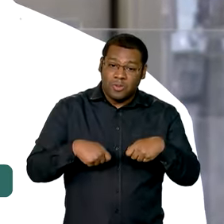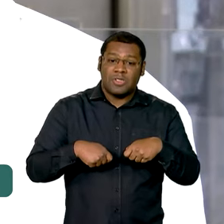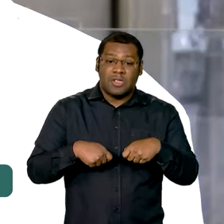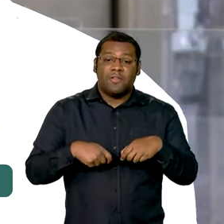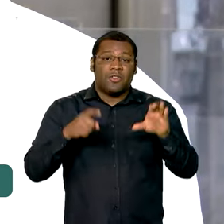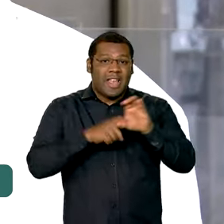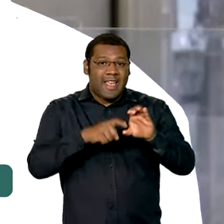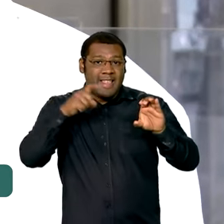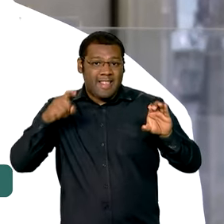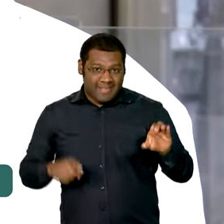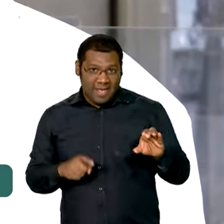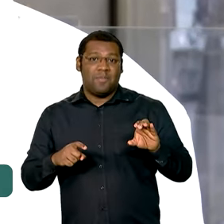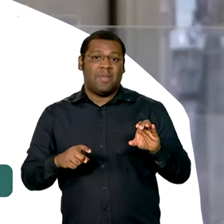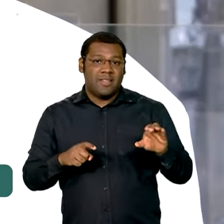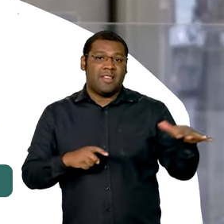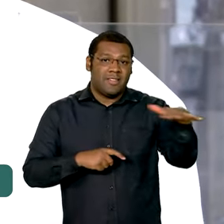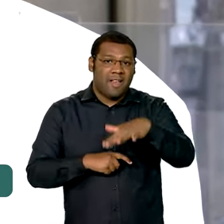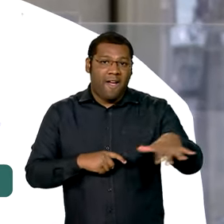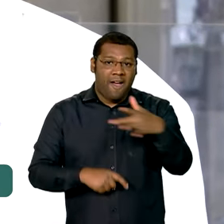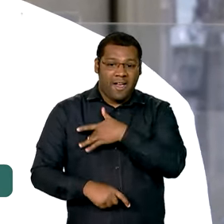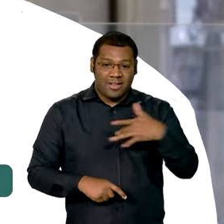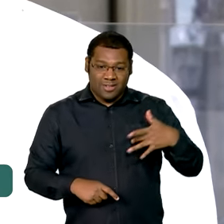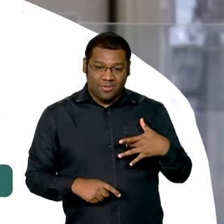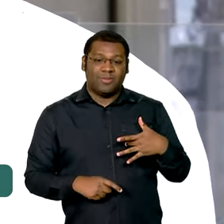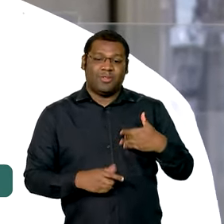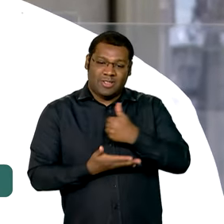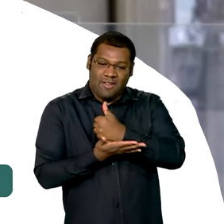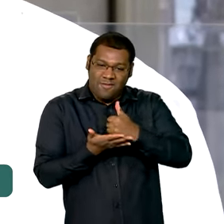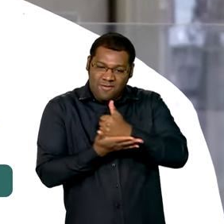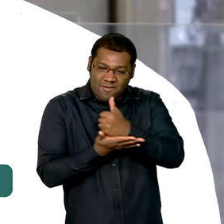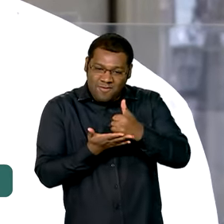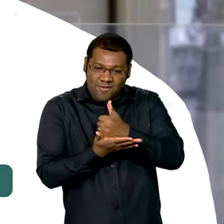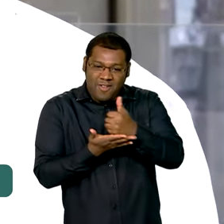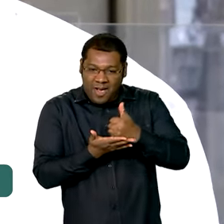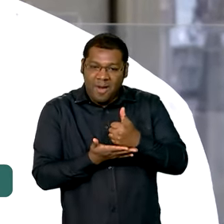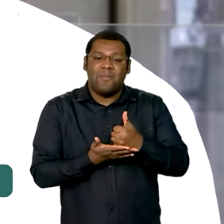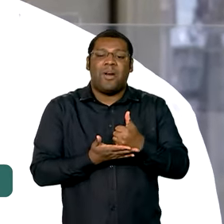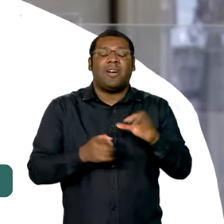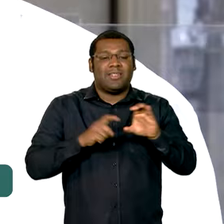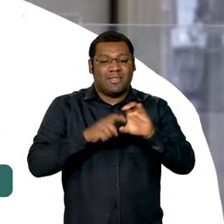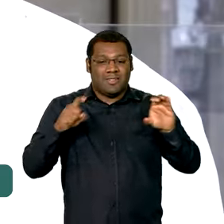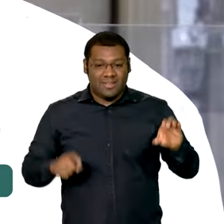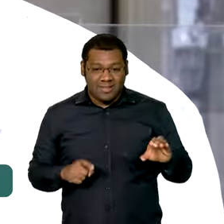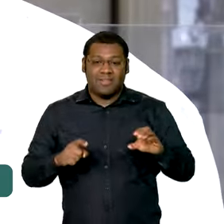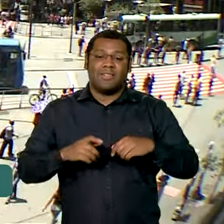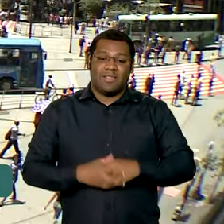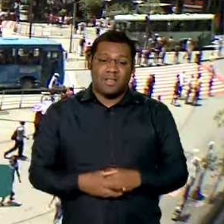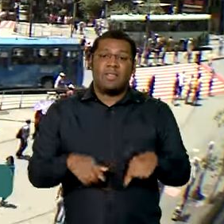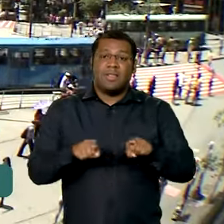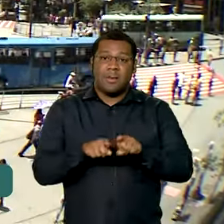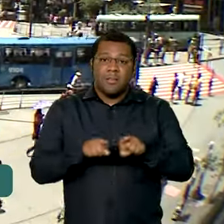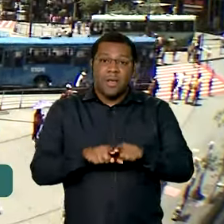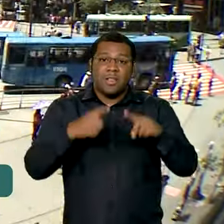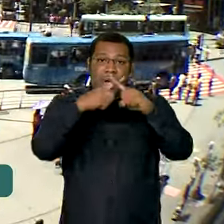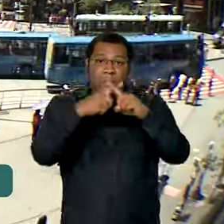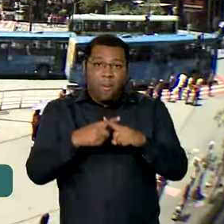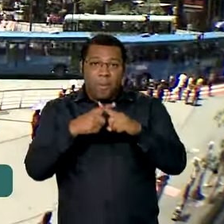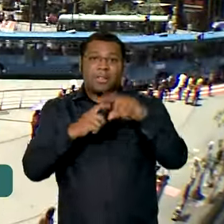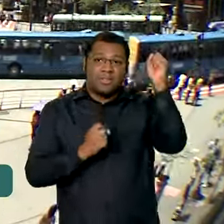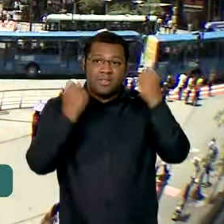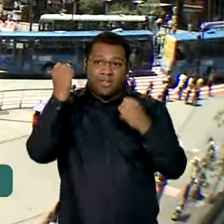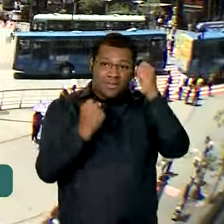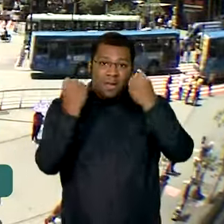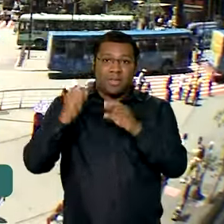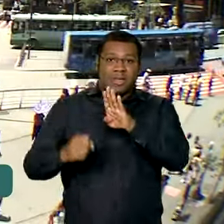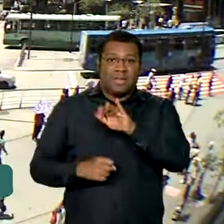estratégicos, sobretudo na área de saúde, na indústria farmacêutica, e numa indústria ainda mais competitiva que a indústria de biotecnologia. Segundo o IBGE,